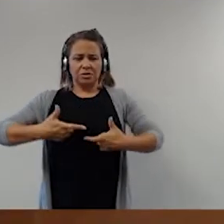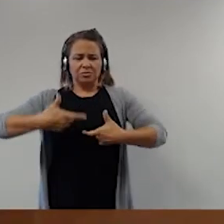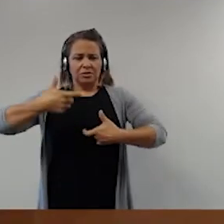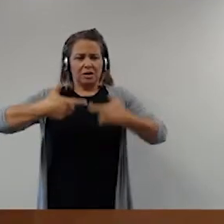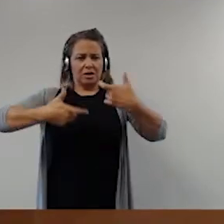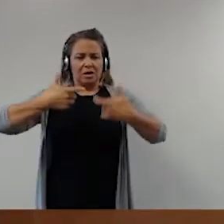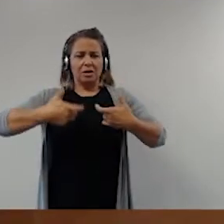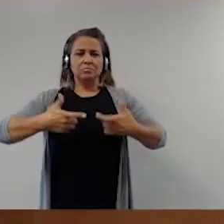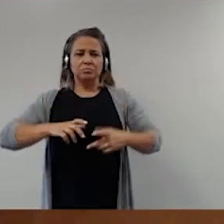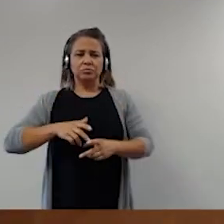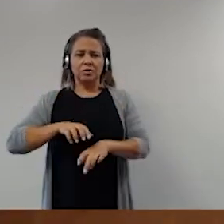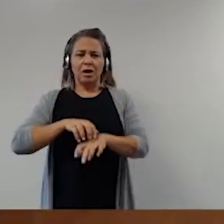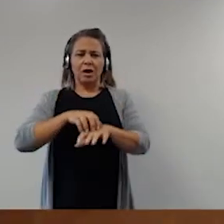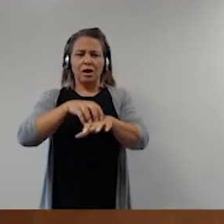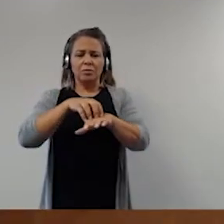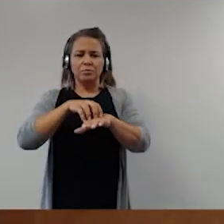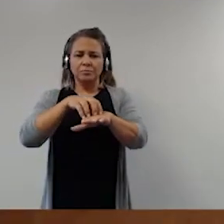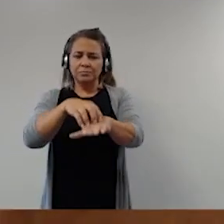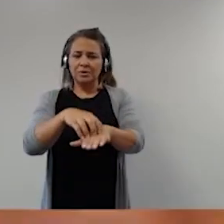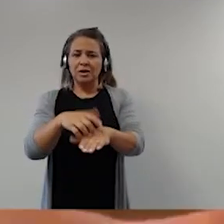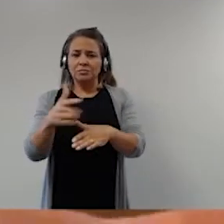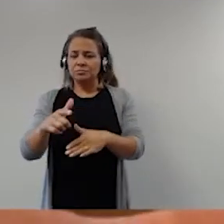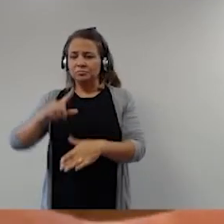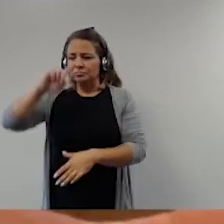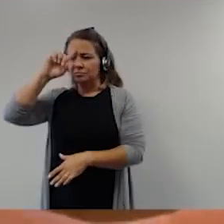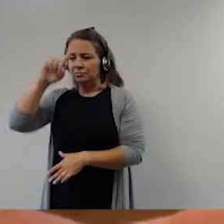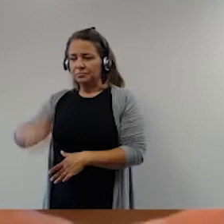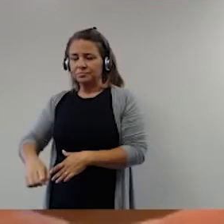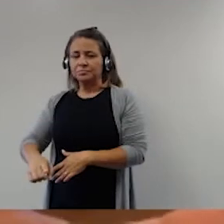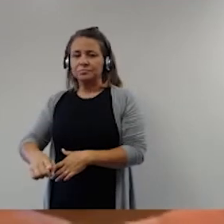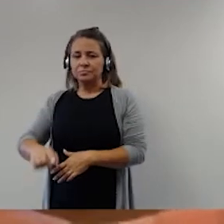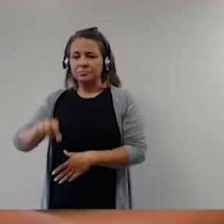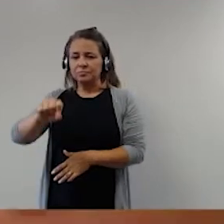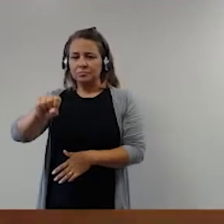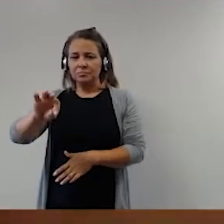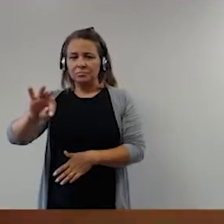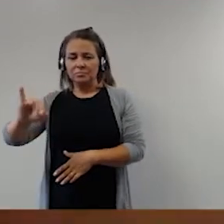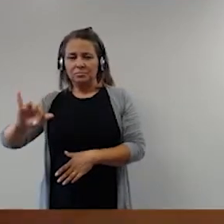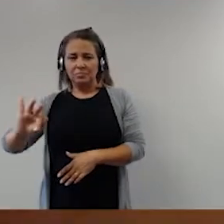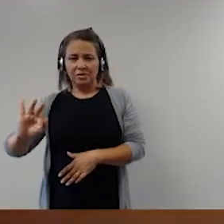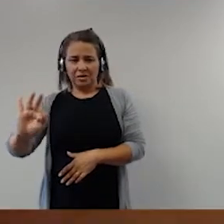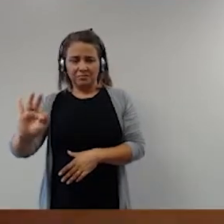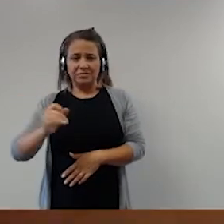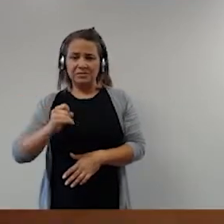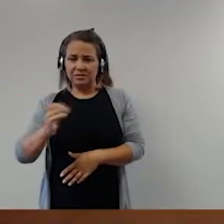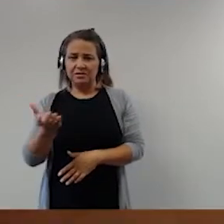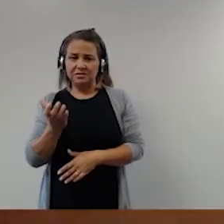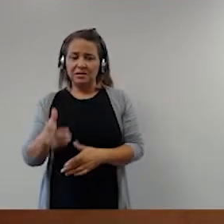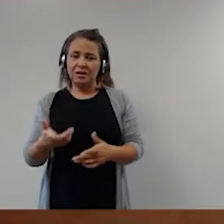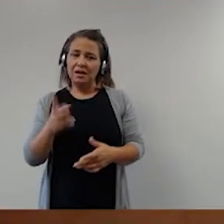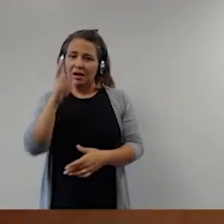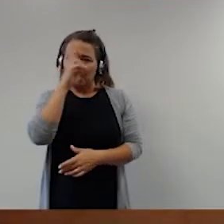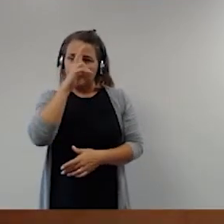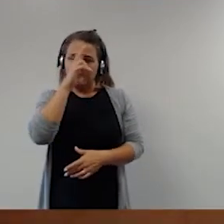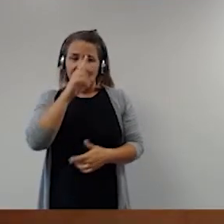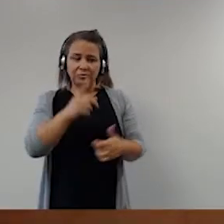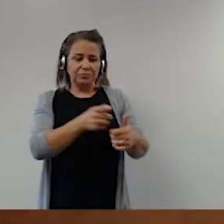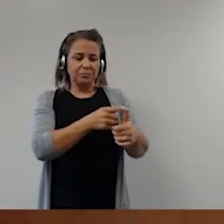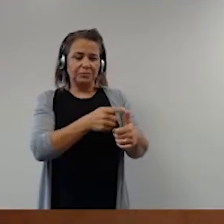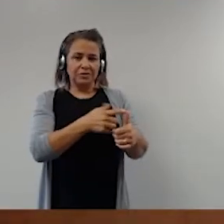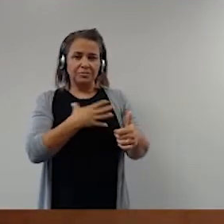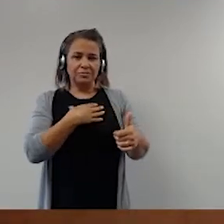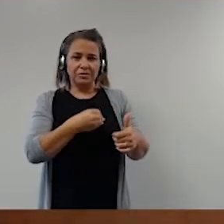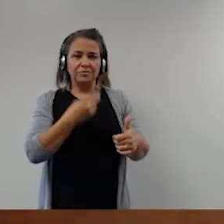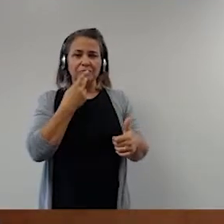obviamente não poderão, não receberão uma ordem do Supremo Tribunal Federal, ou se quiserem lembrar um dos filhos do presidente na